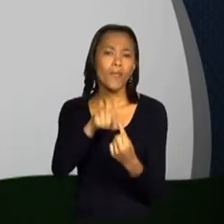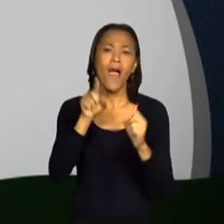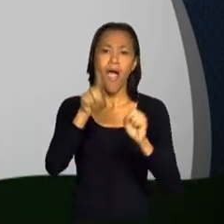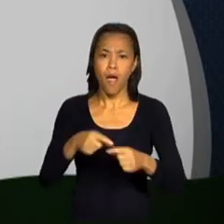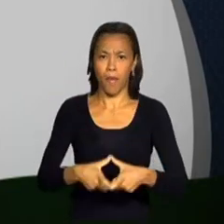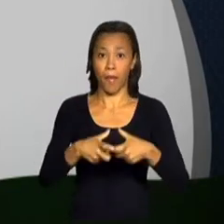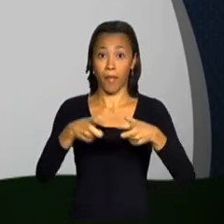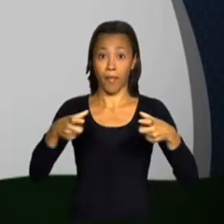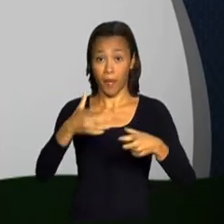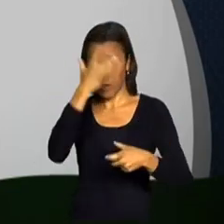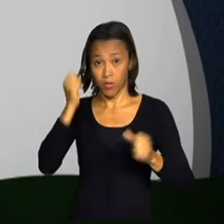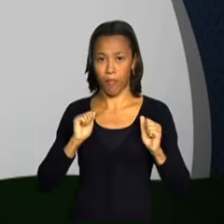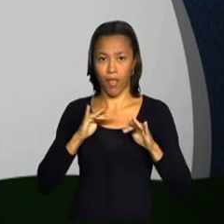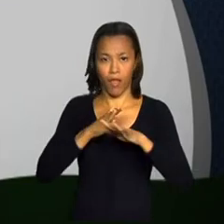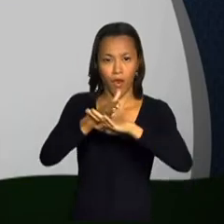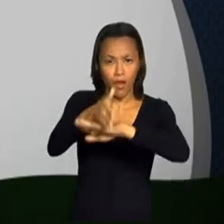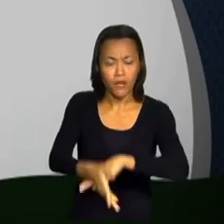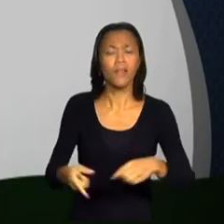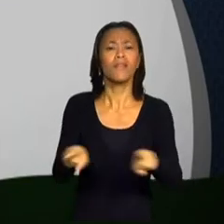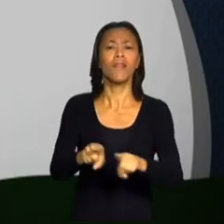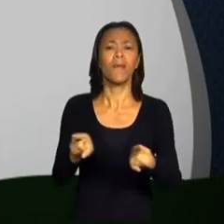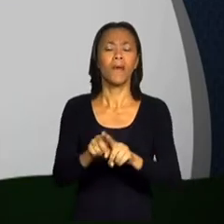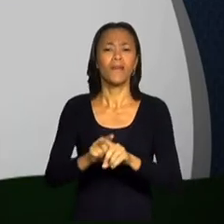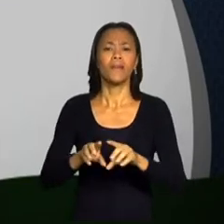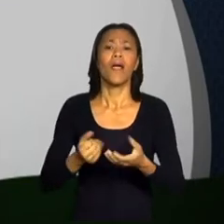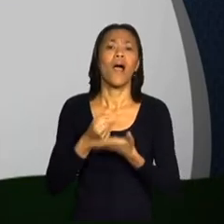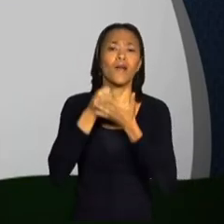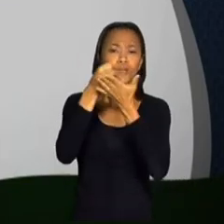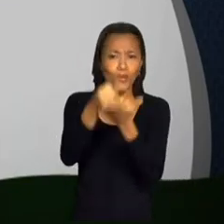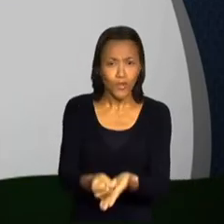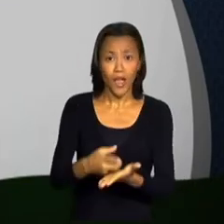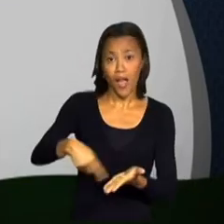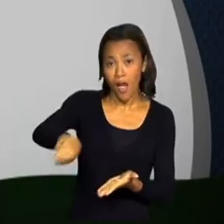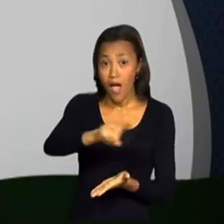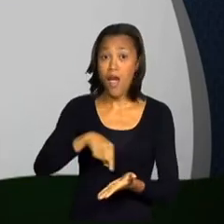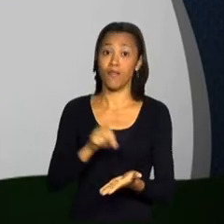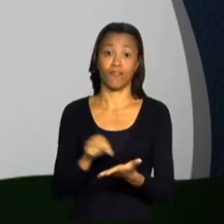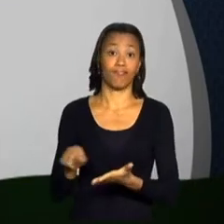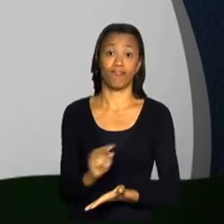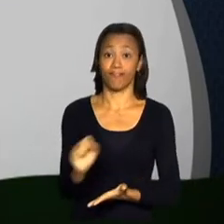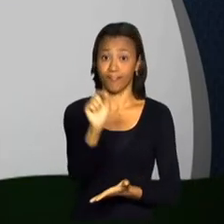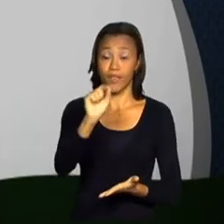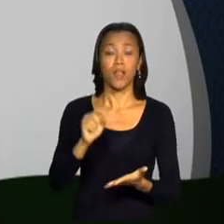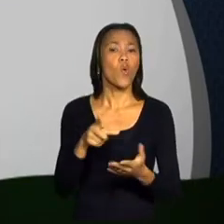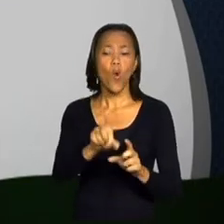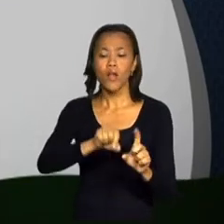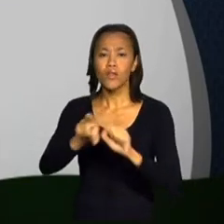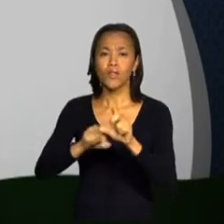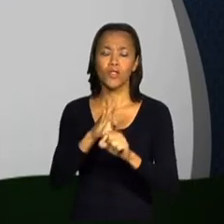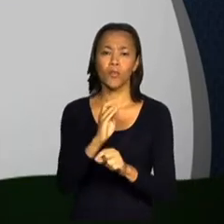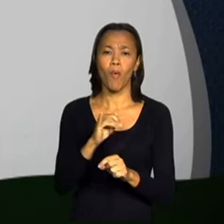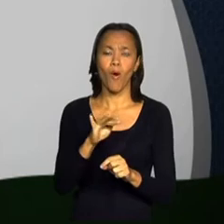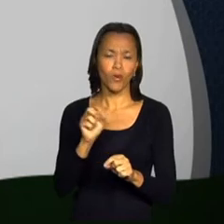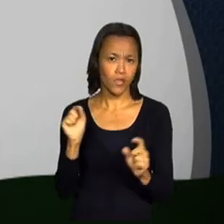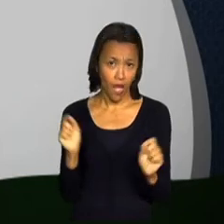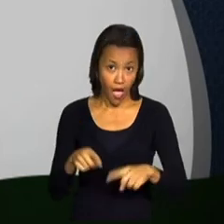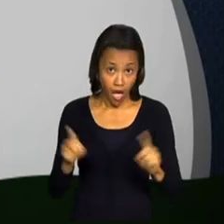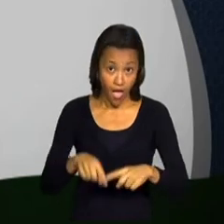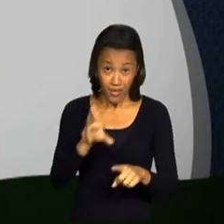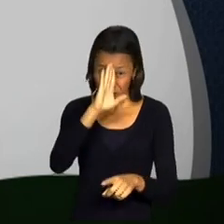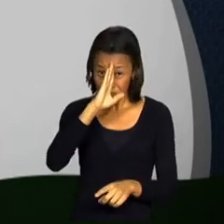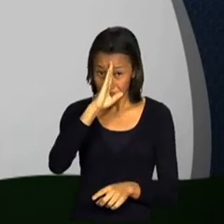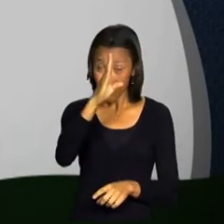ampliar o acesso ao ensino superior e também recuperar as instituições em crise financeira. A seleção dos bolsistas deverá ser feita